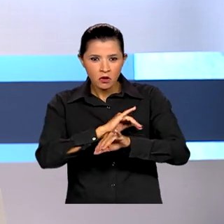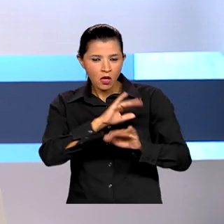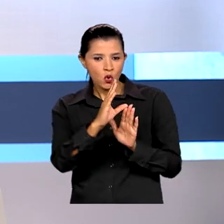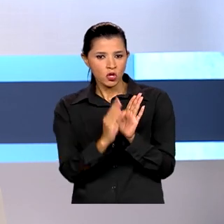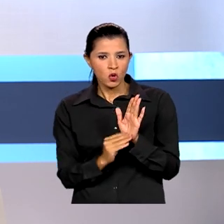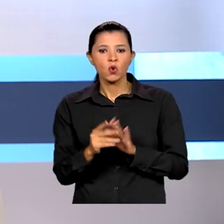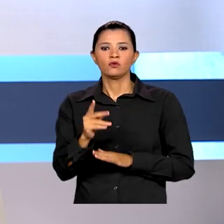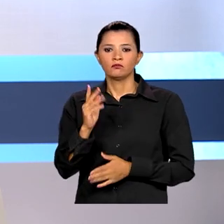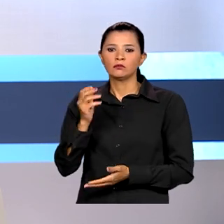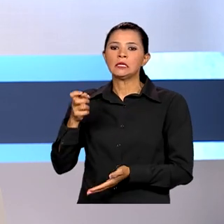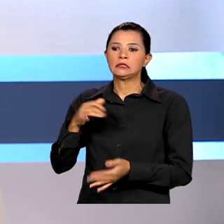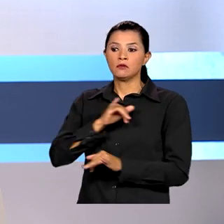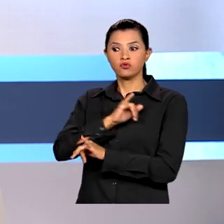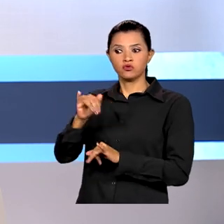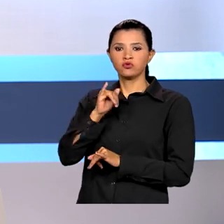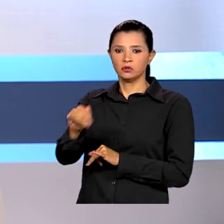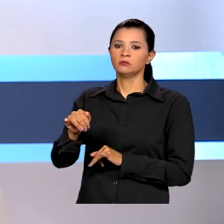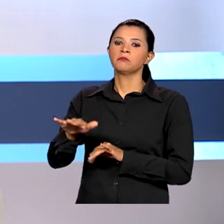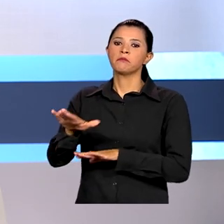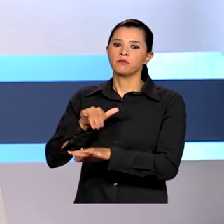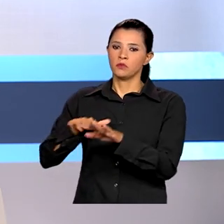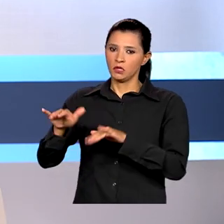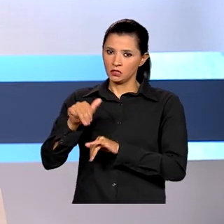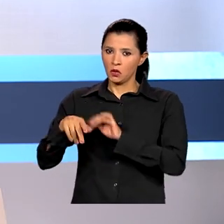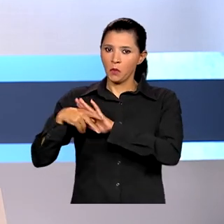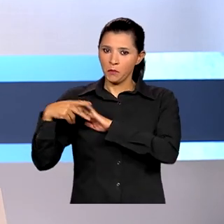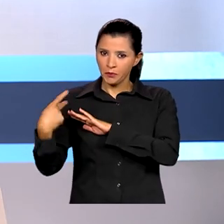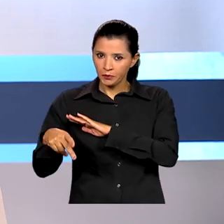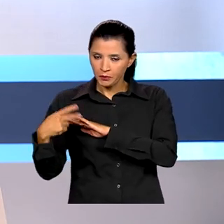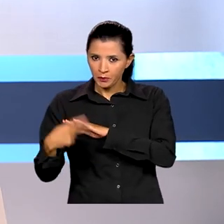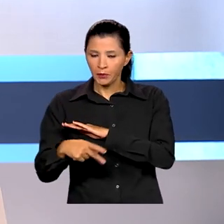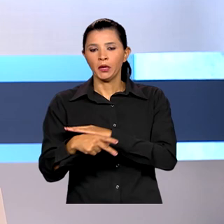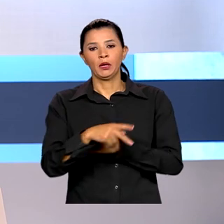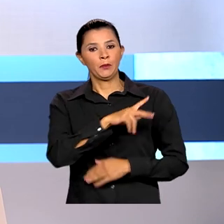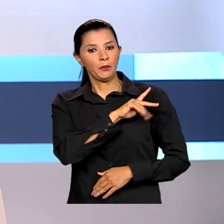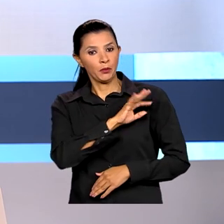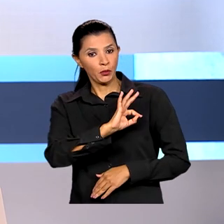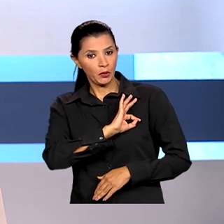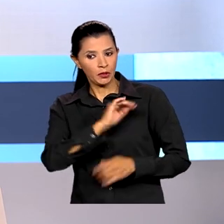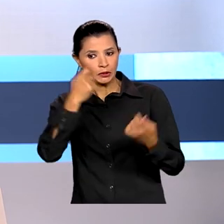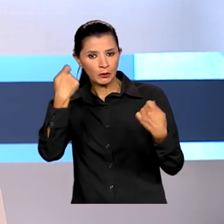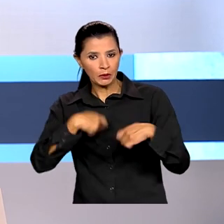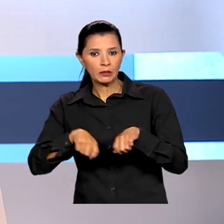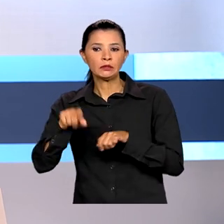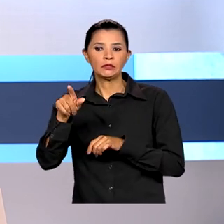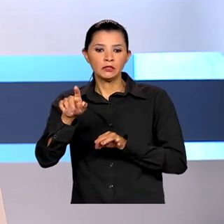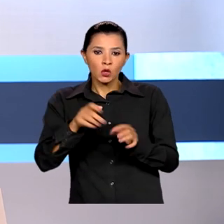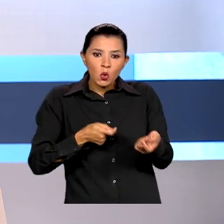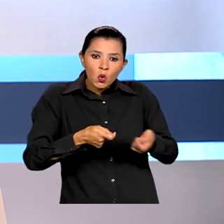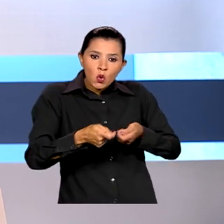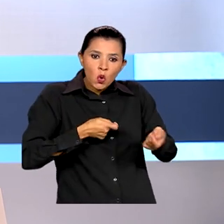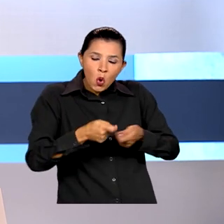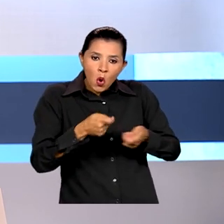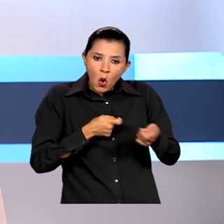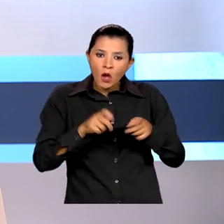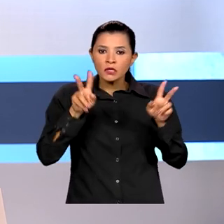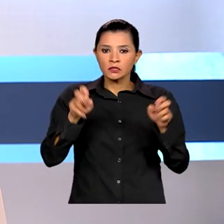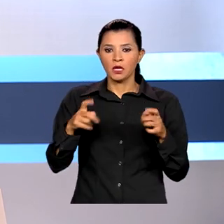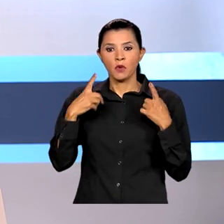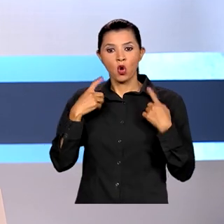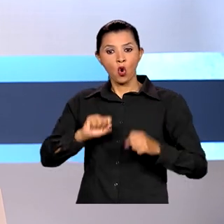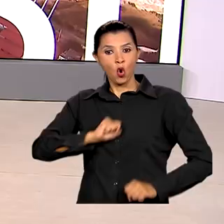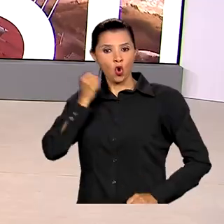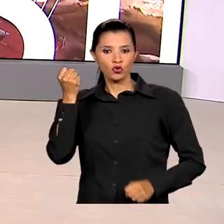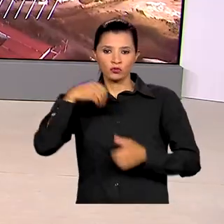notificadas sobre informações solicitadas pelas autoridades e terão de moderar o conteúdo de ódio que circula pelas redes